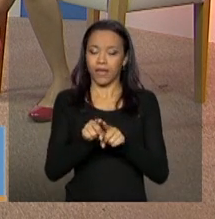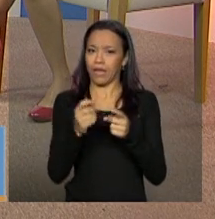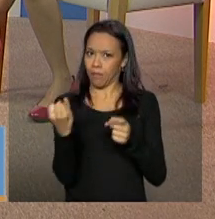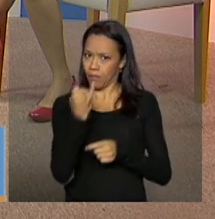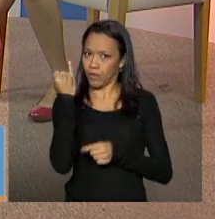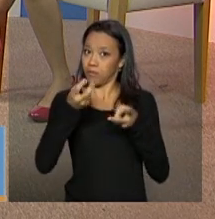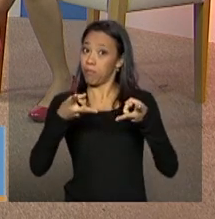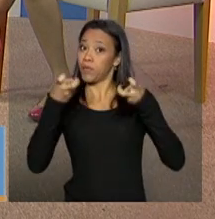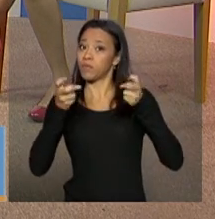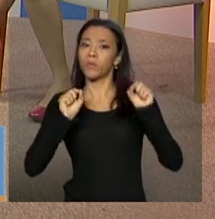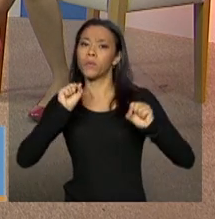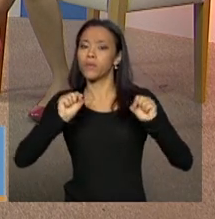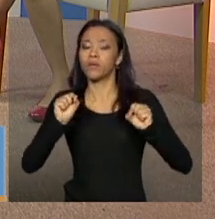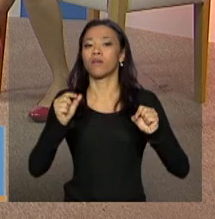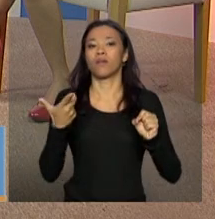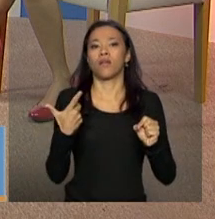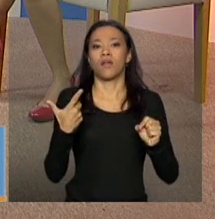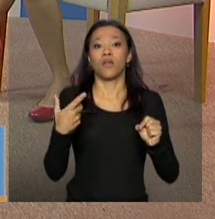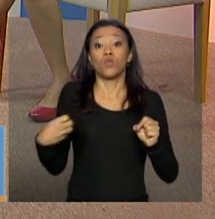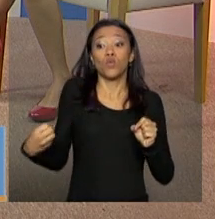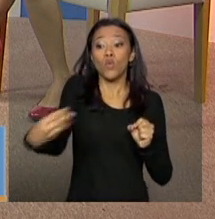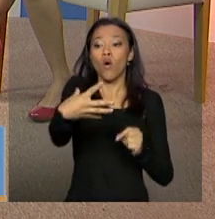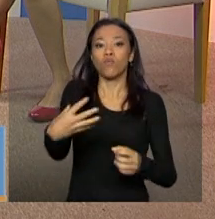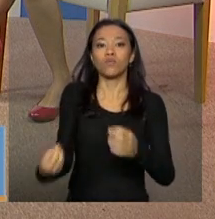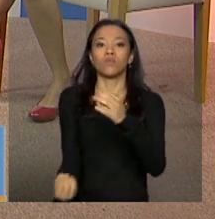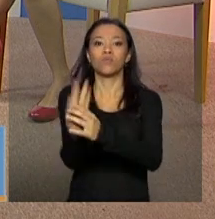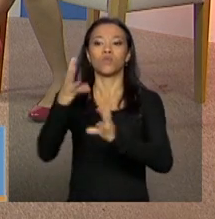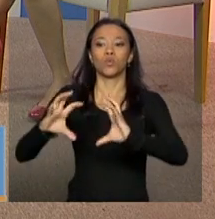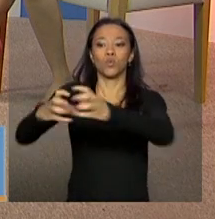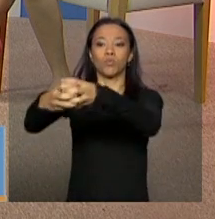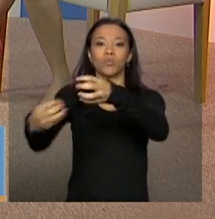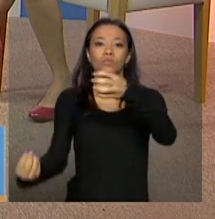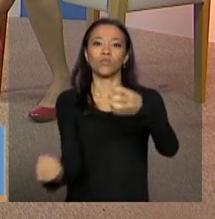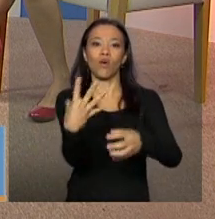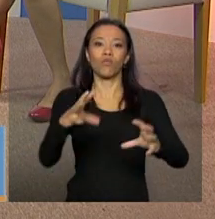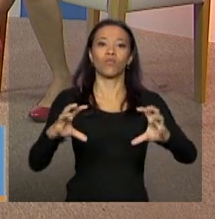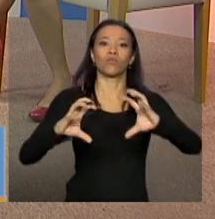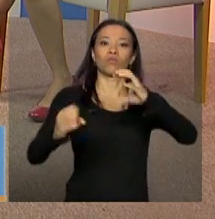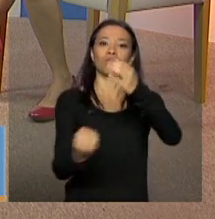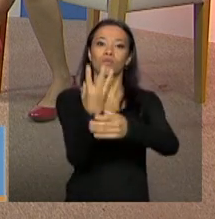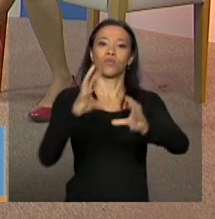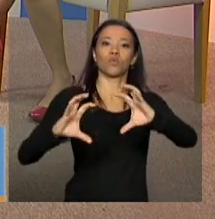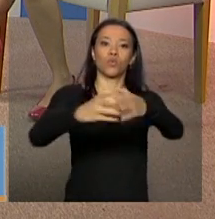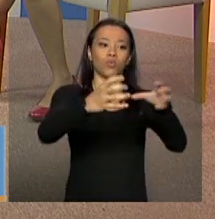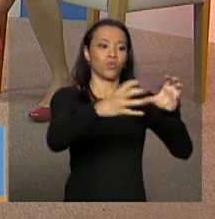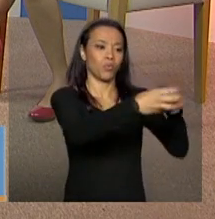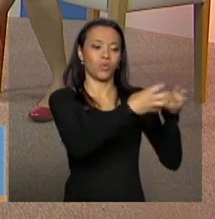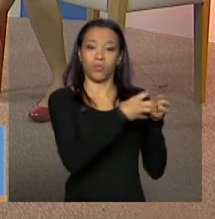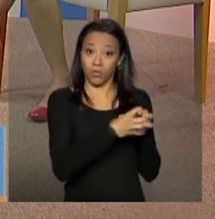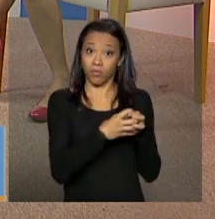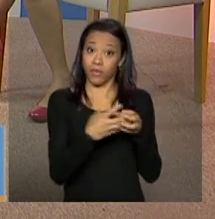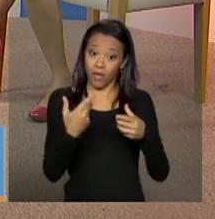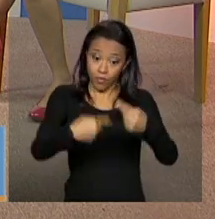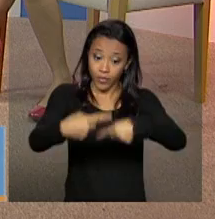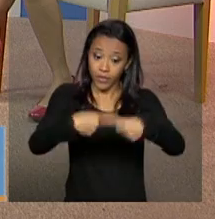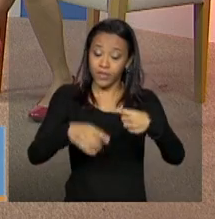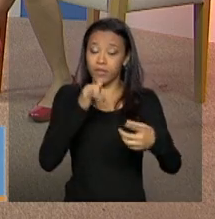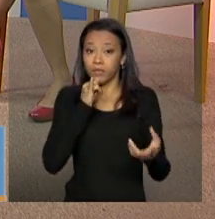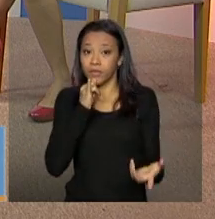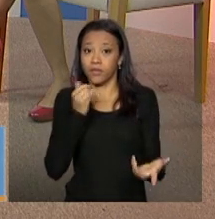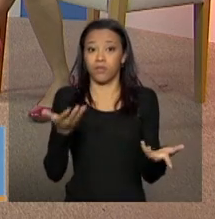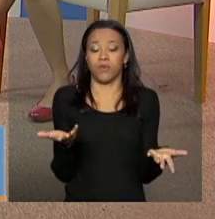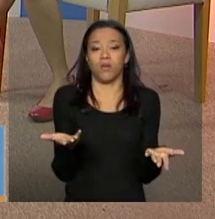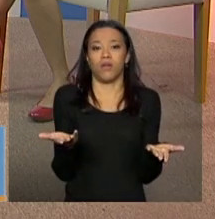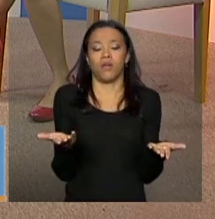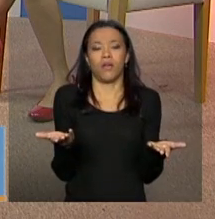efetivamente, né, a questão dos novos grupos que estão aparecendo, na verdade, para a própria política trabalhar. Que é a questão das pessoas que, de repente, hoje,